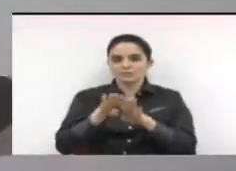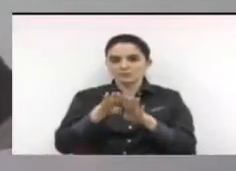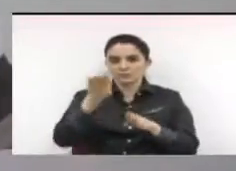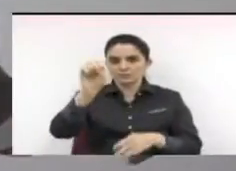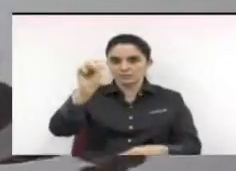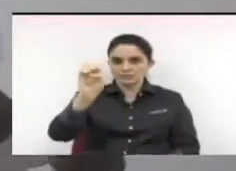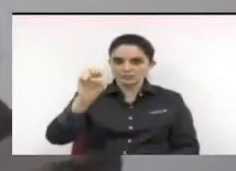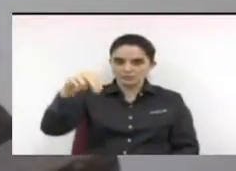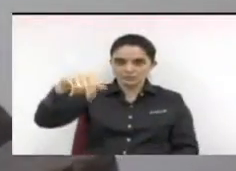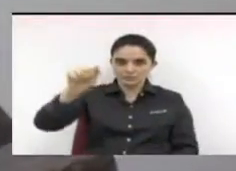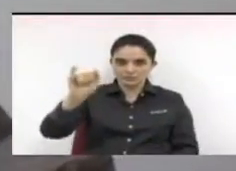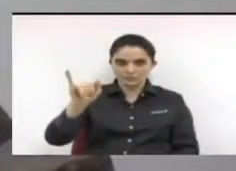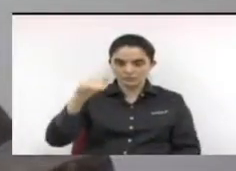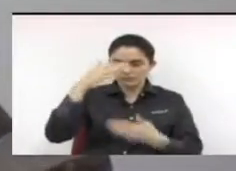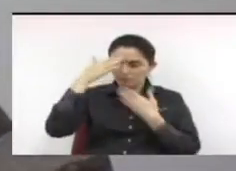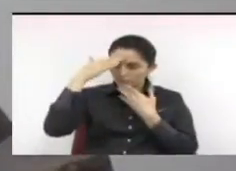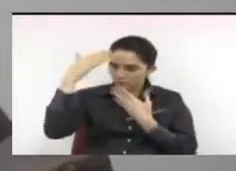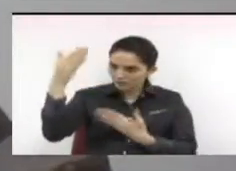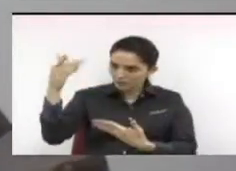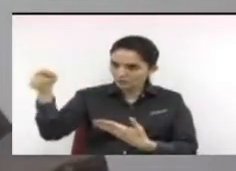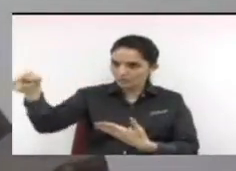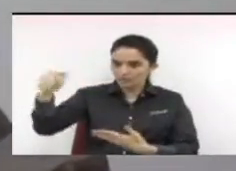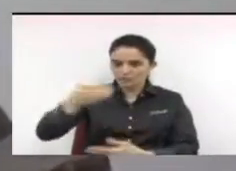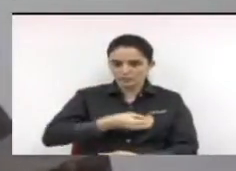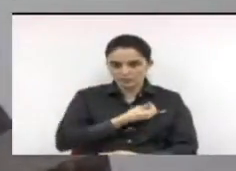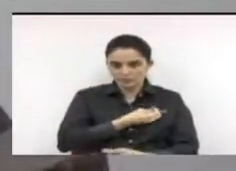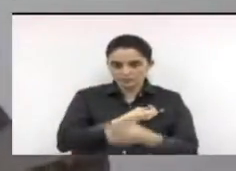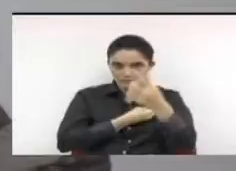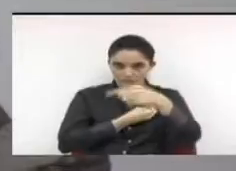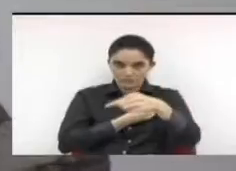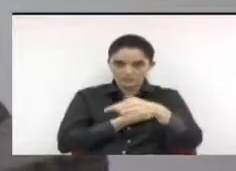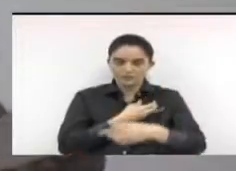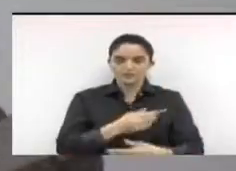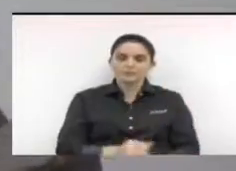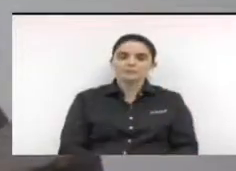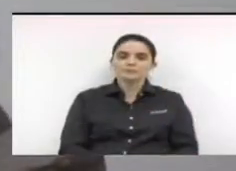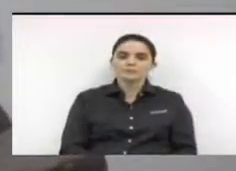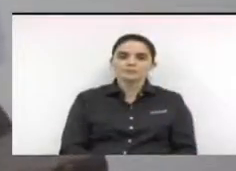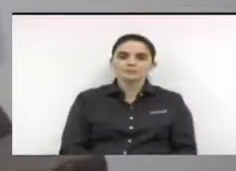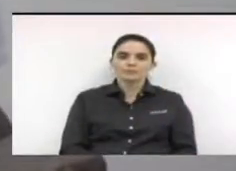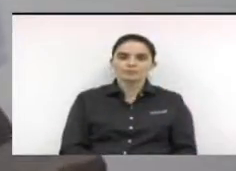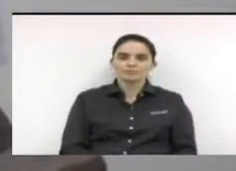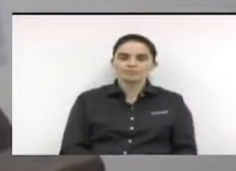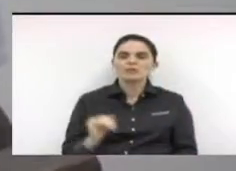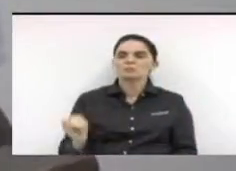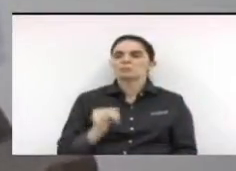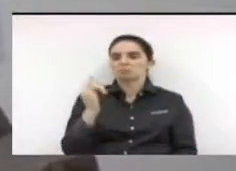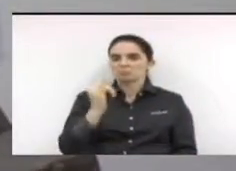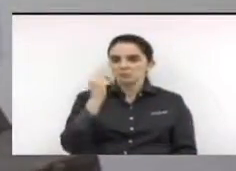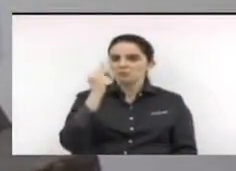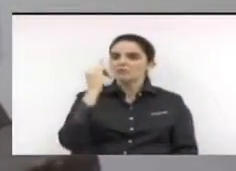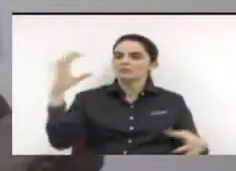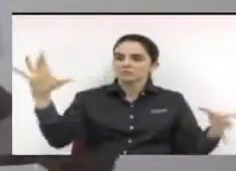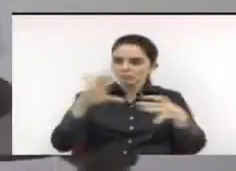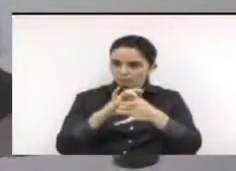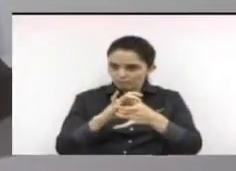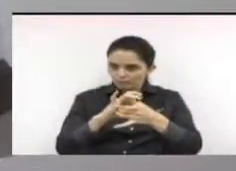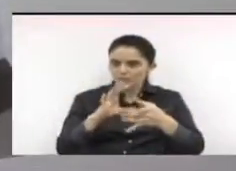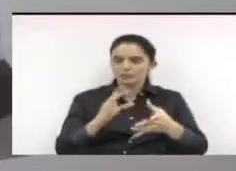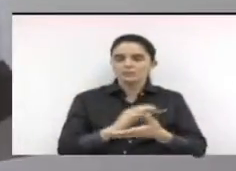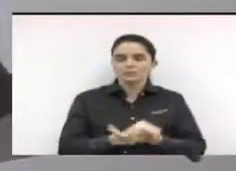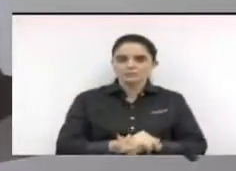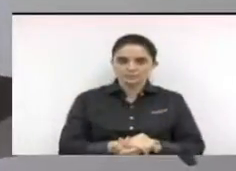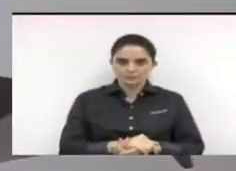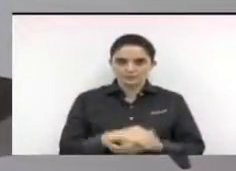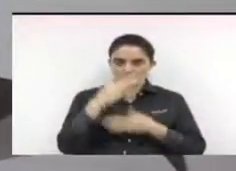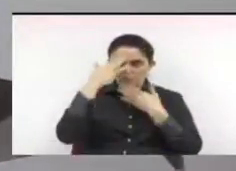obrigado pela presença. É uma mobilização importante e obrigado